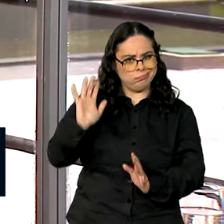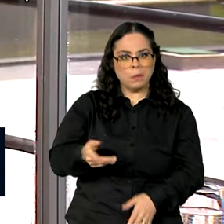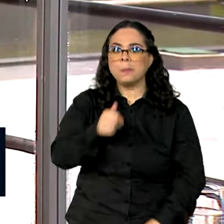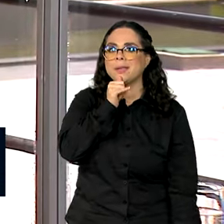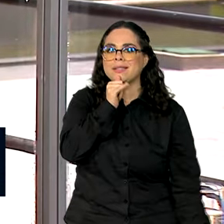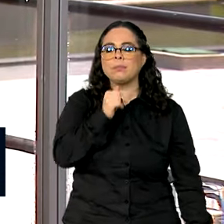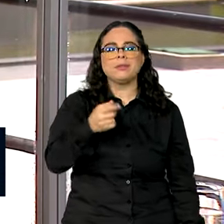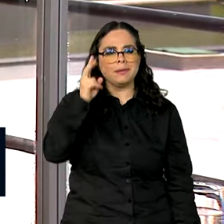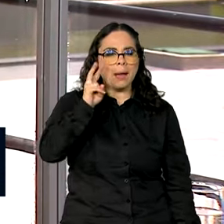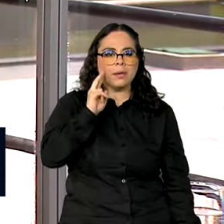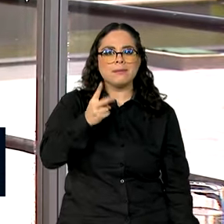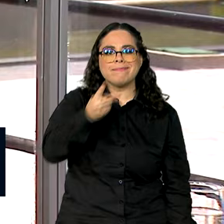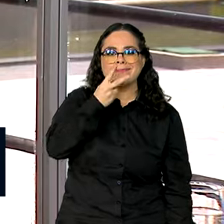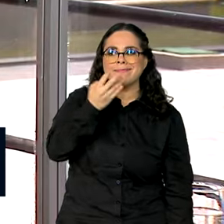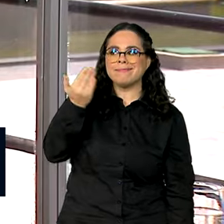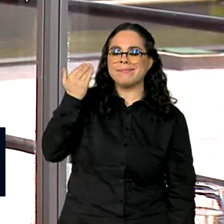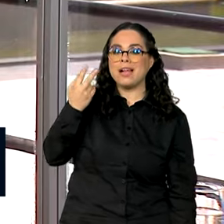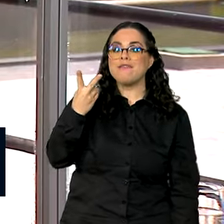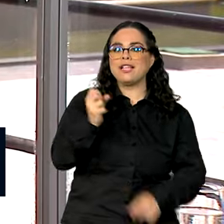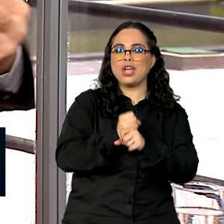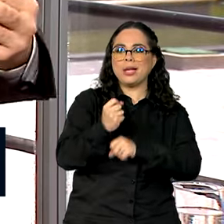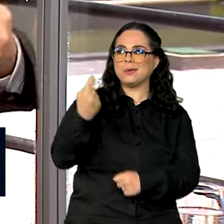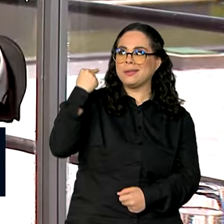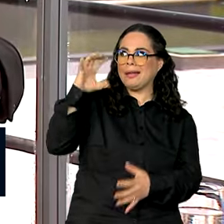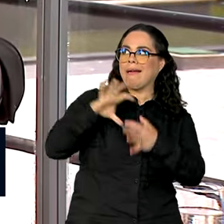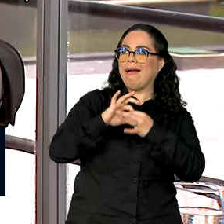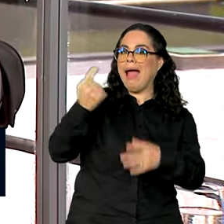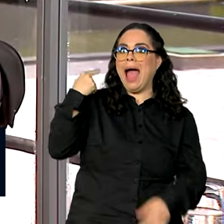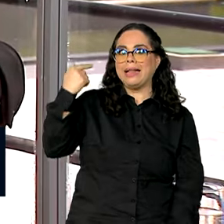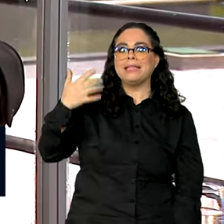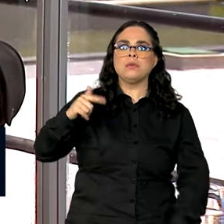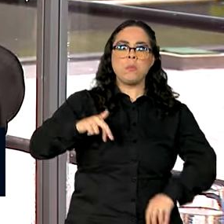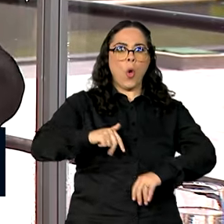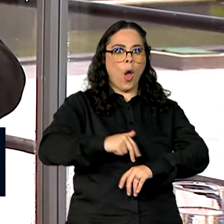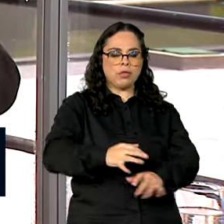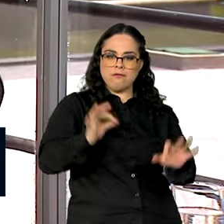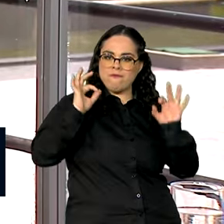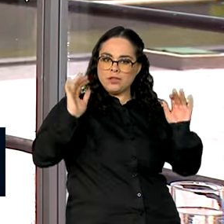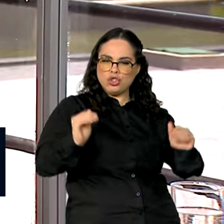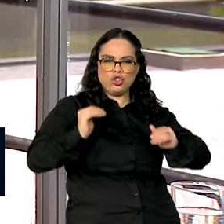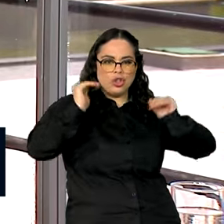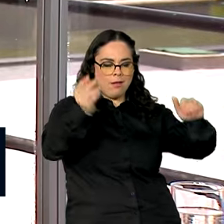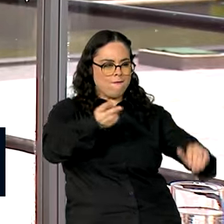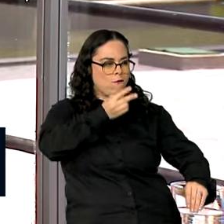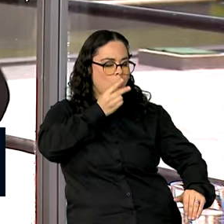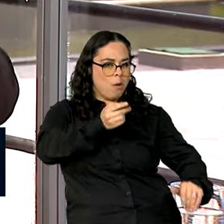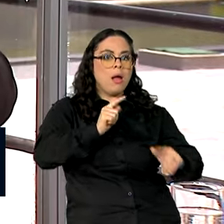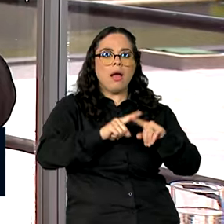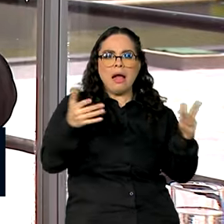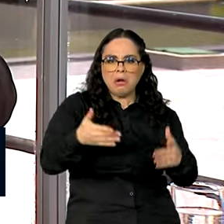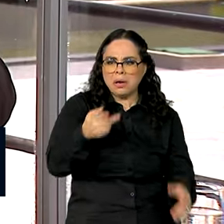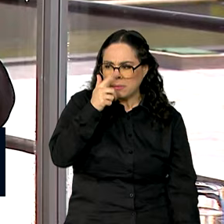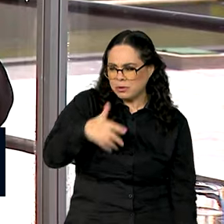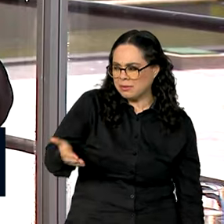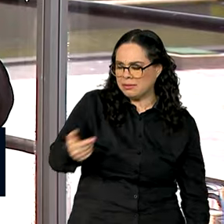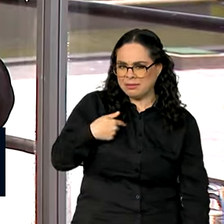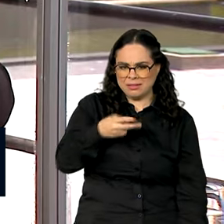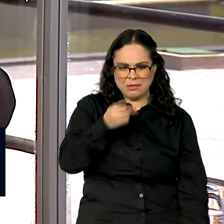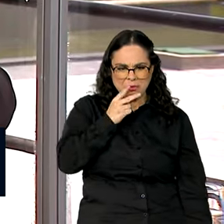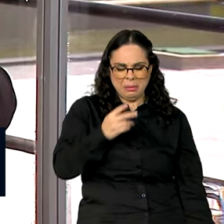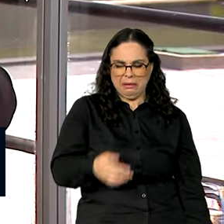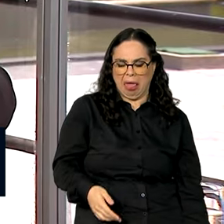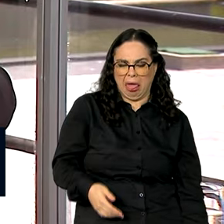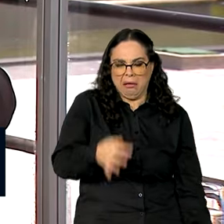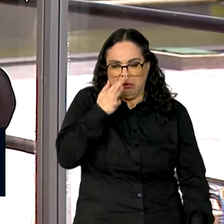cigarro foi há 20 anos atrás. Hoje era uma grande moda. Hoje os jovens repudiam o cigarro. Os